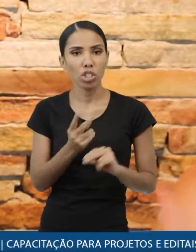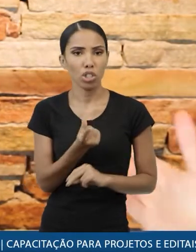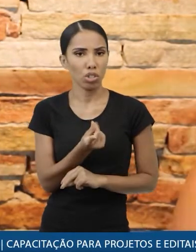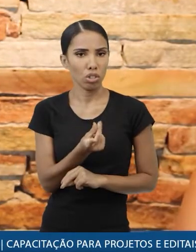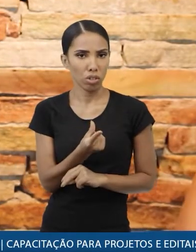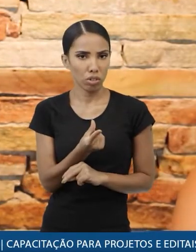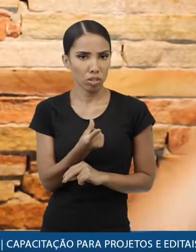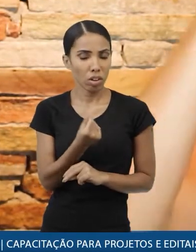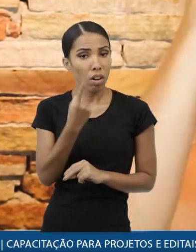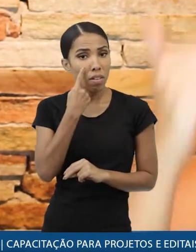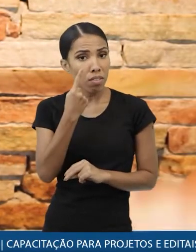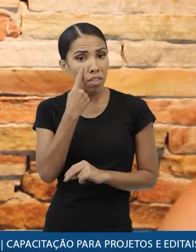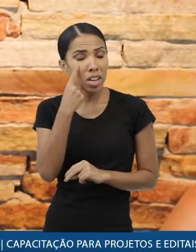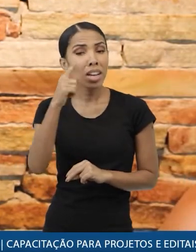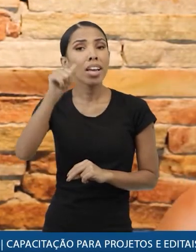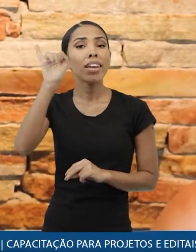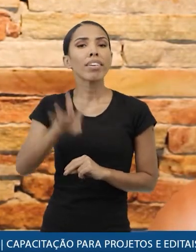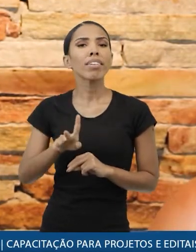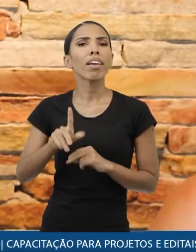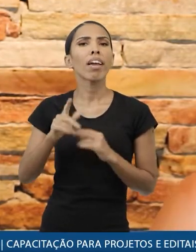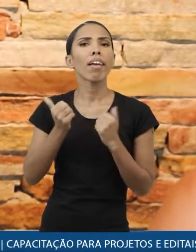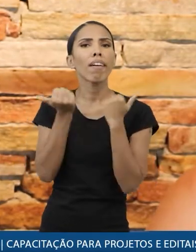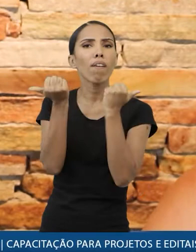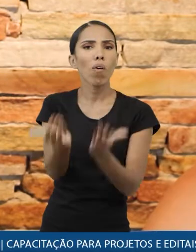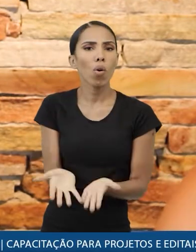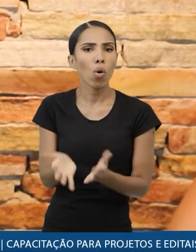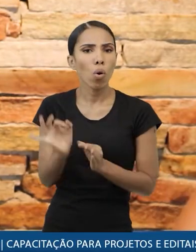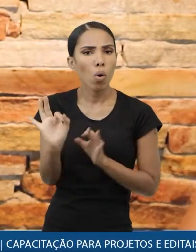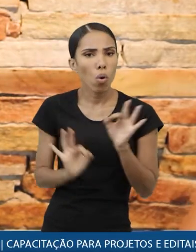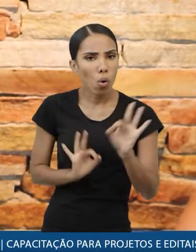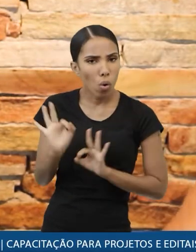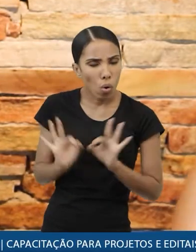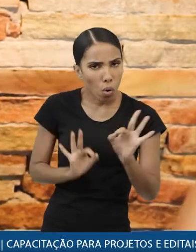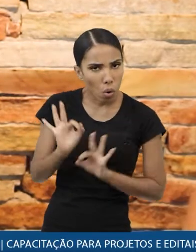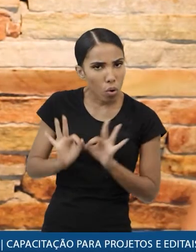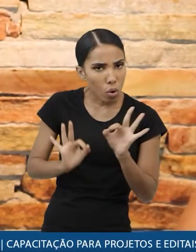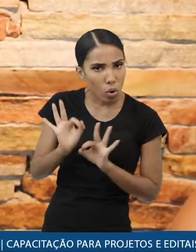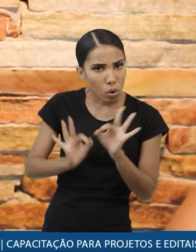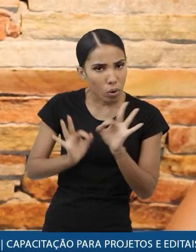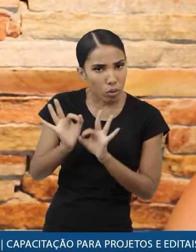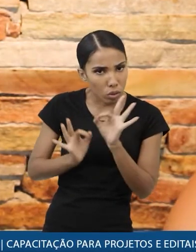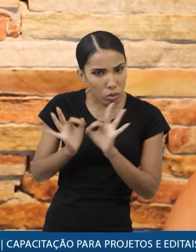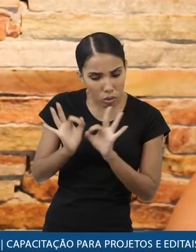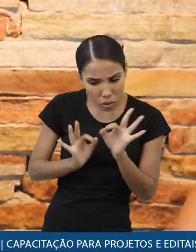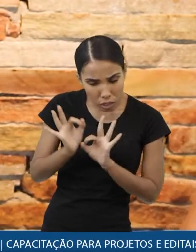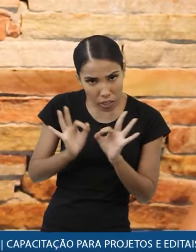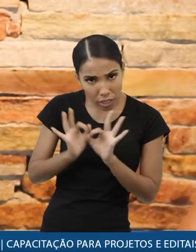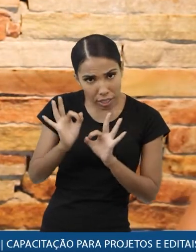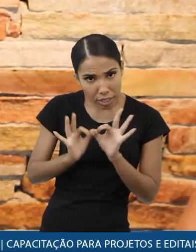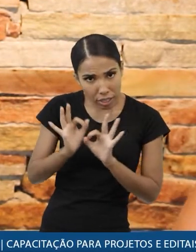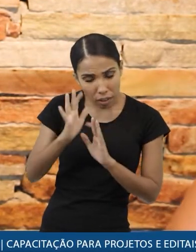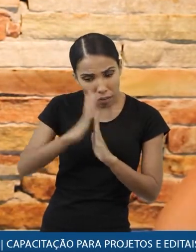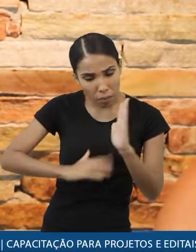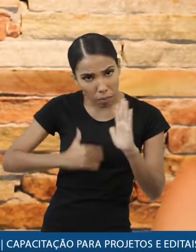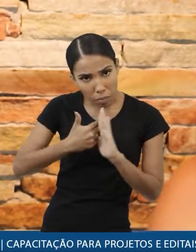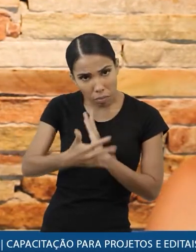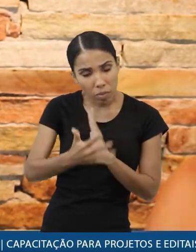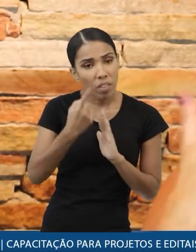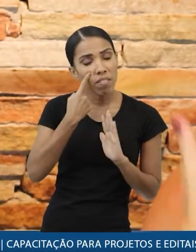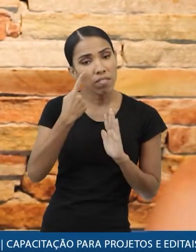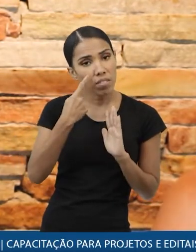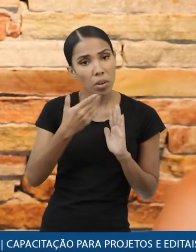a Deus aí verifica quem são seus fornecedores organiza lá os fornecedores perante a planilha orçamentária